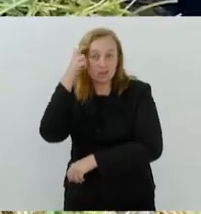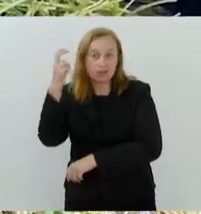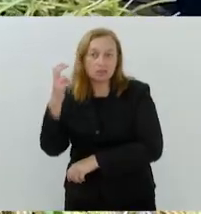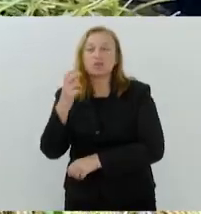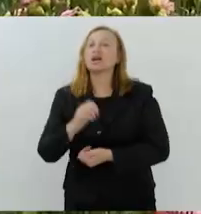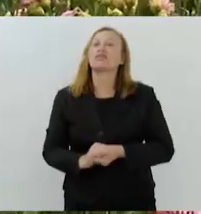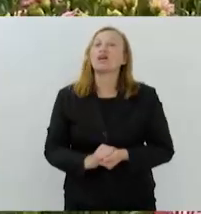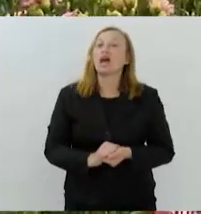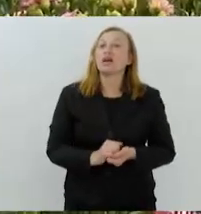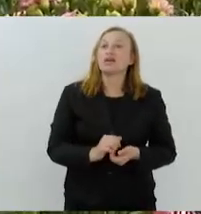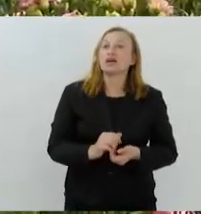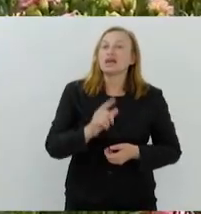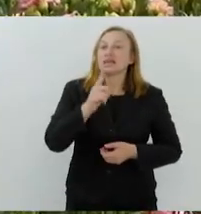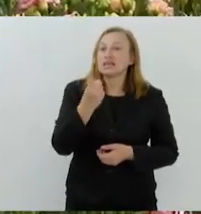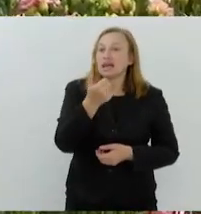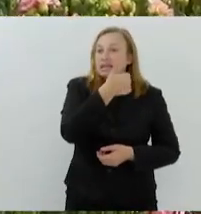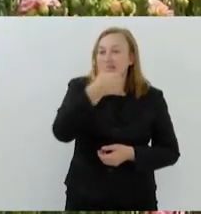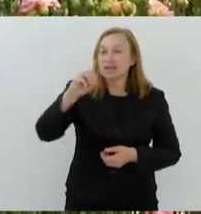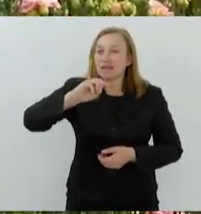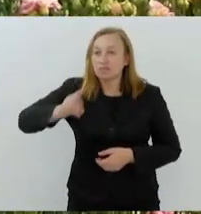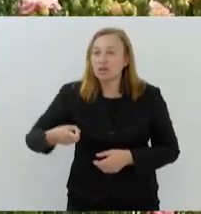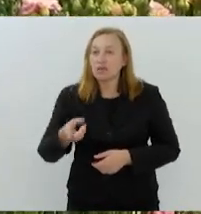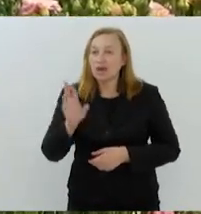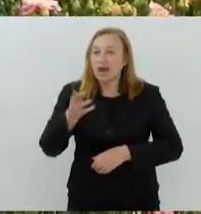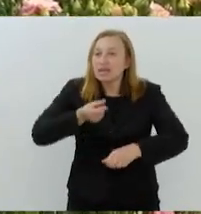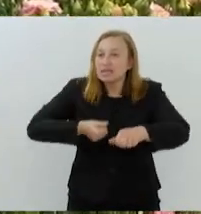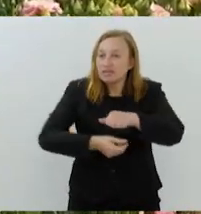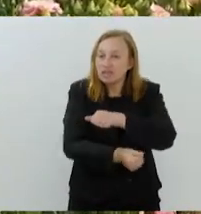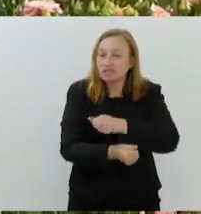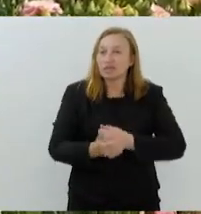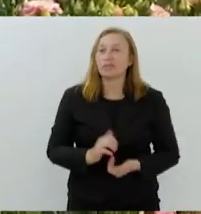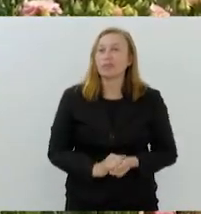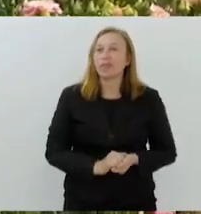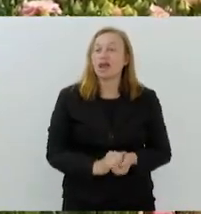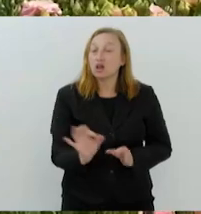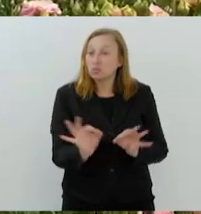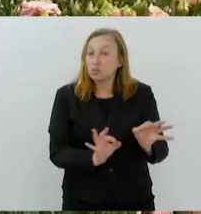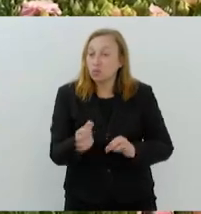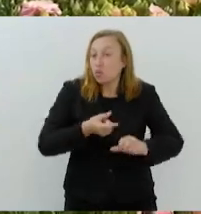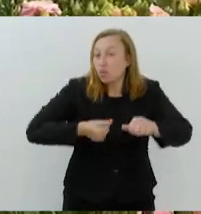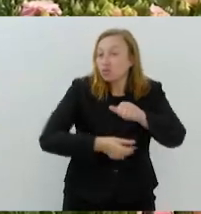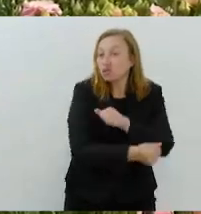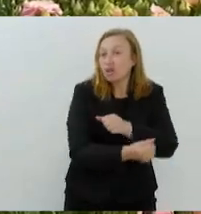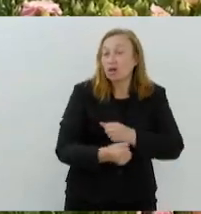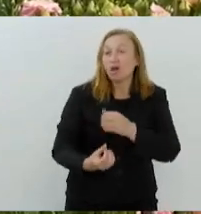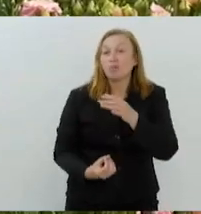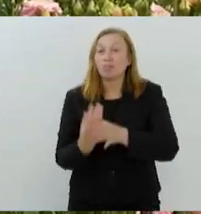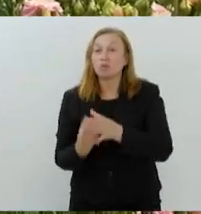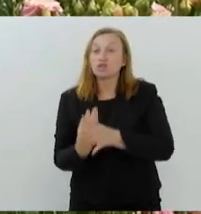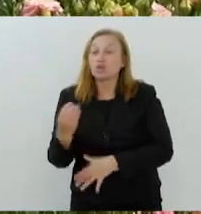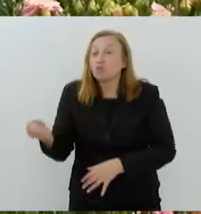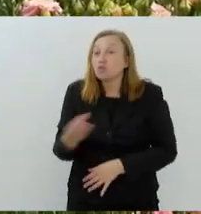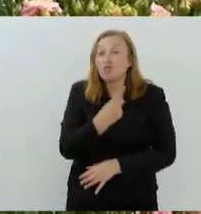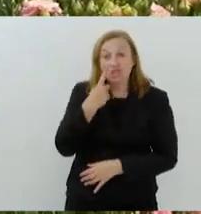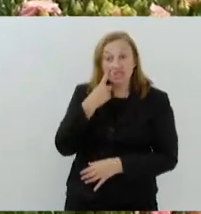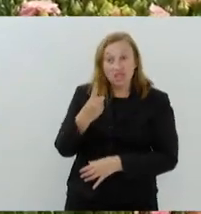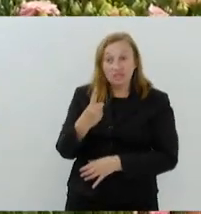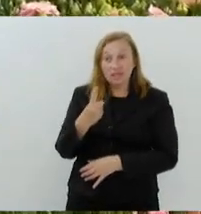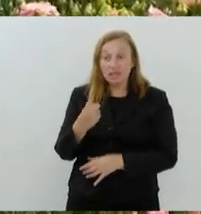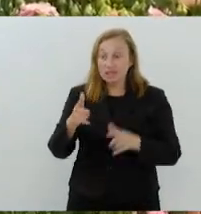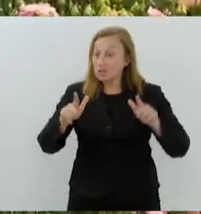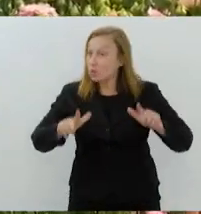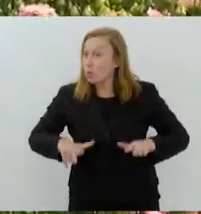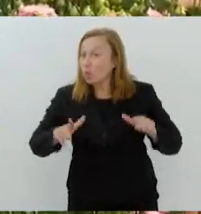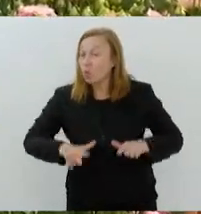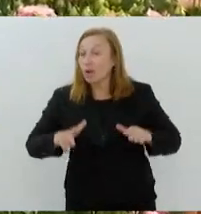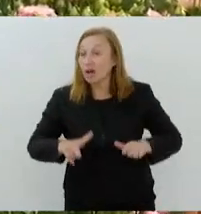mil reais. Ele é um programa de investimento nessas estruturas de produção modernas que a gente está vendo aqui nessa propriedade,